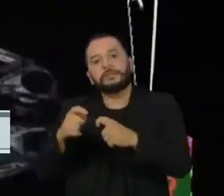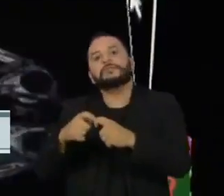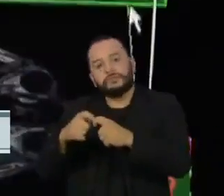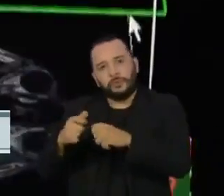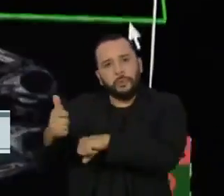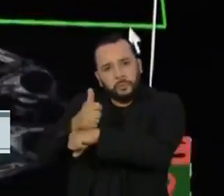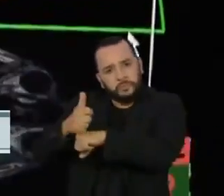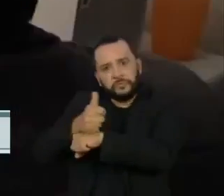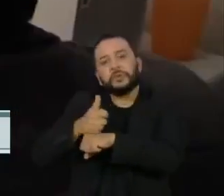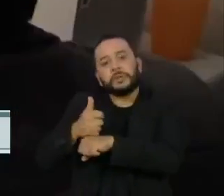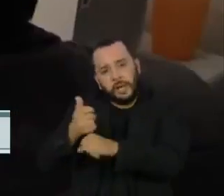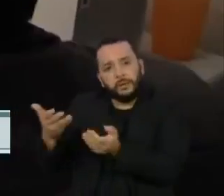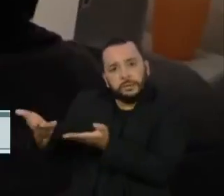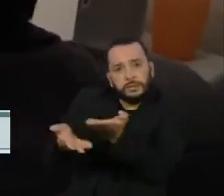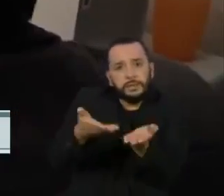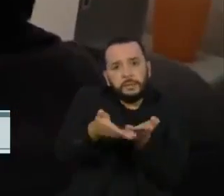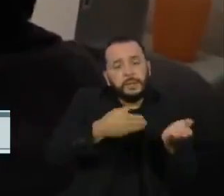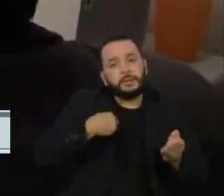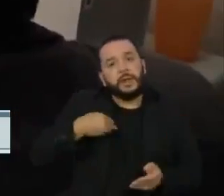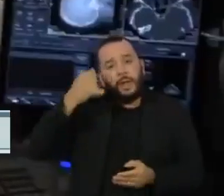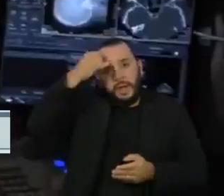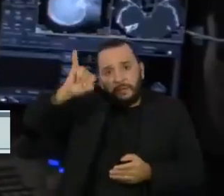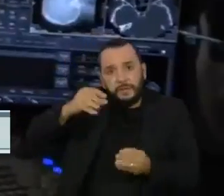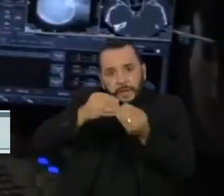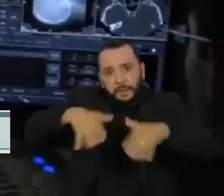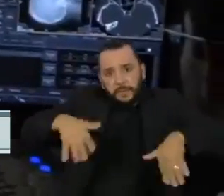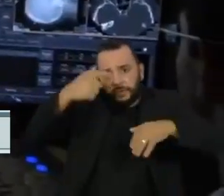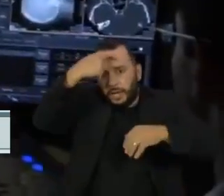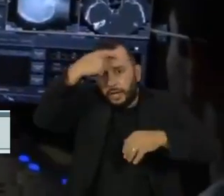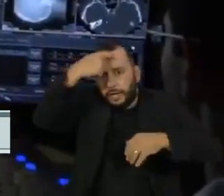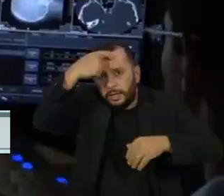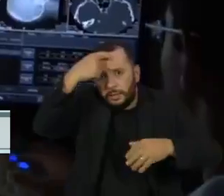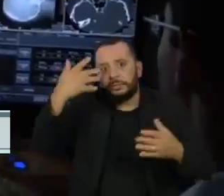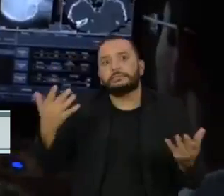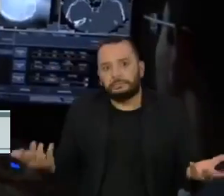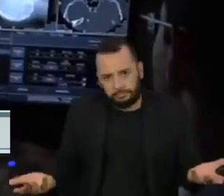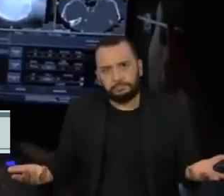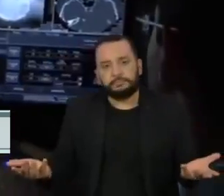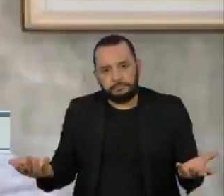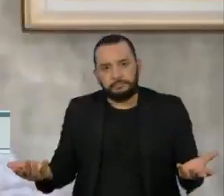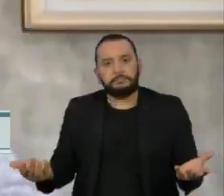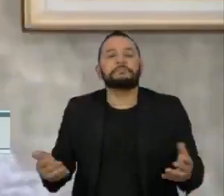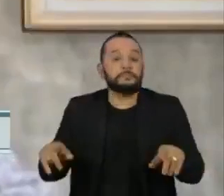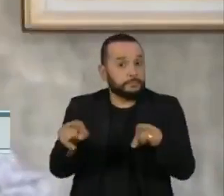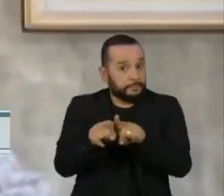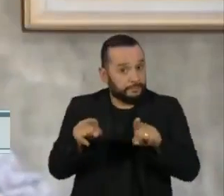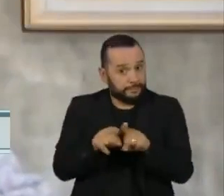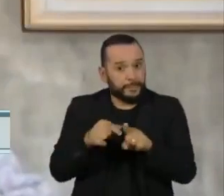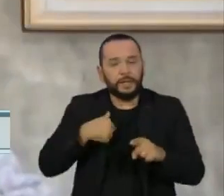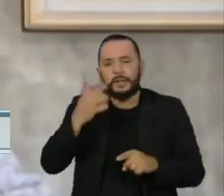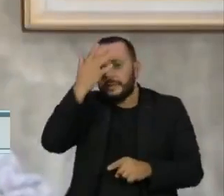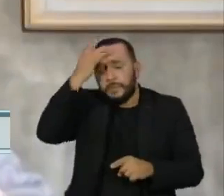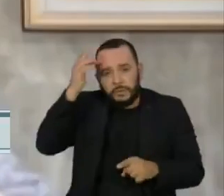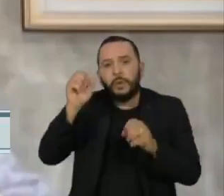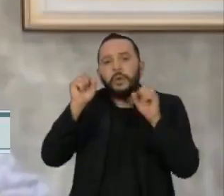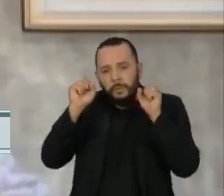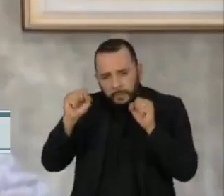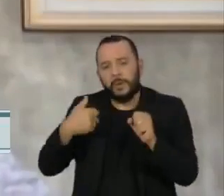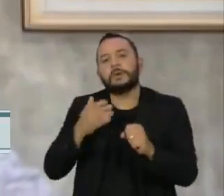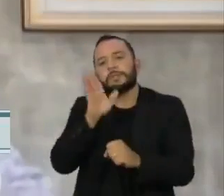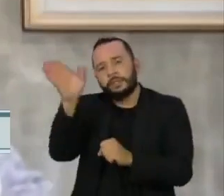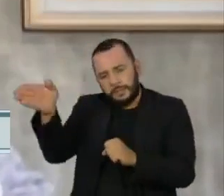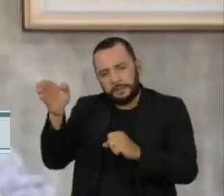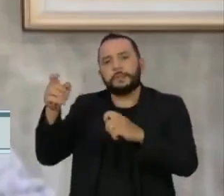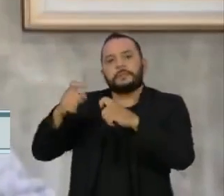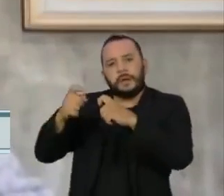diminuir os efeitos adversos das sequelas provocadas pela covid no cérebro. A pessoa pode se reabilitar nas suas